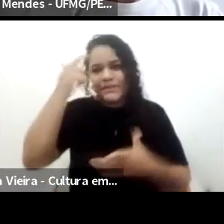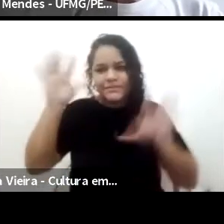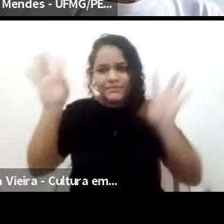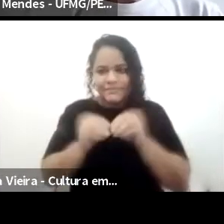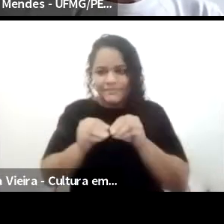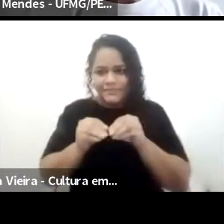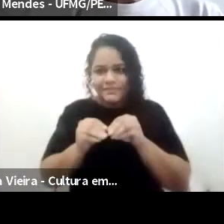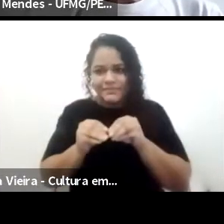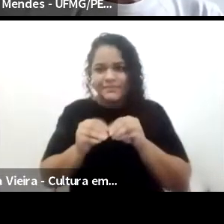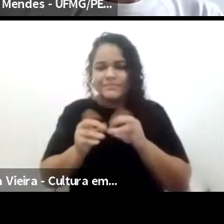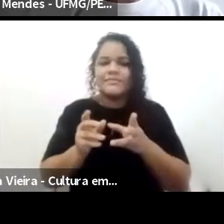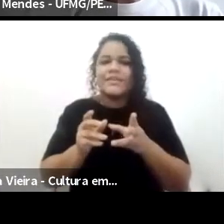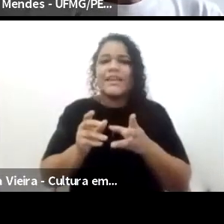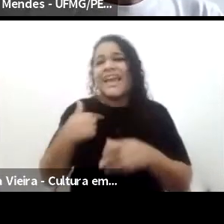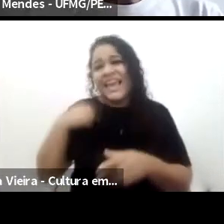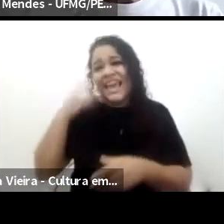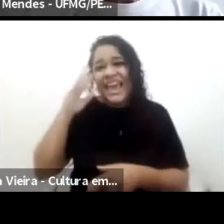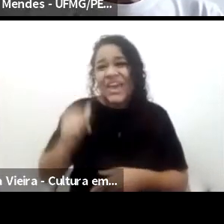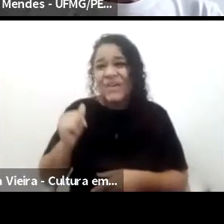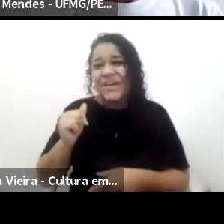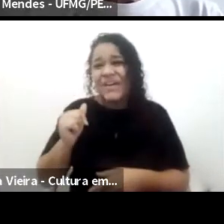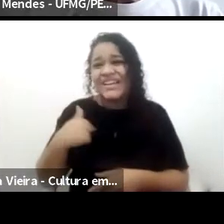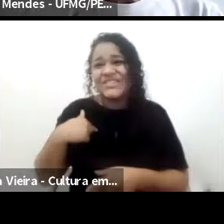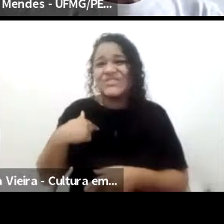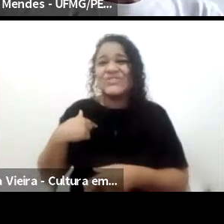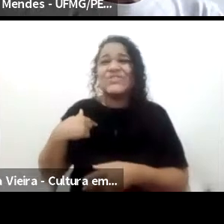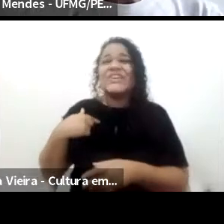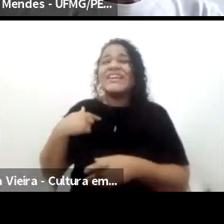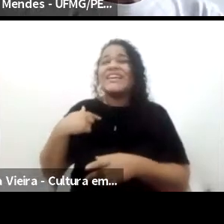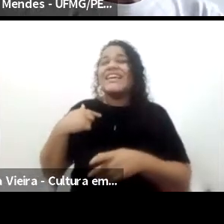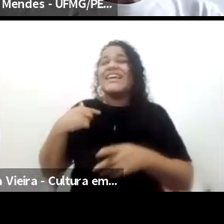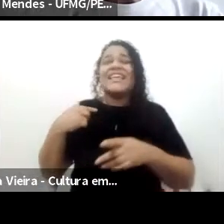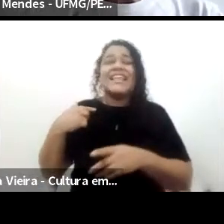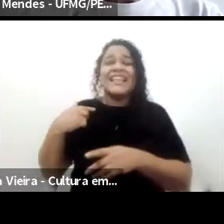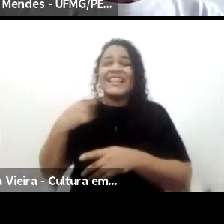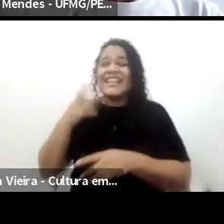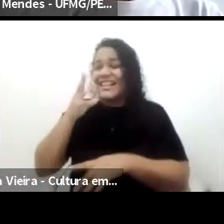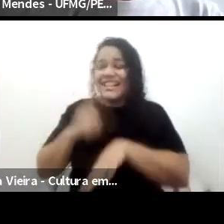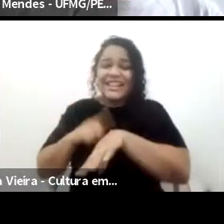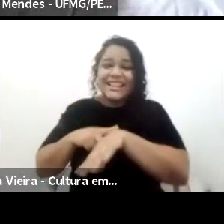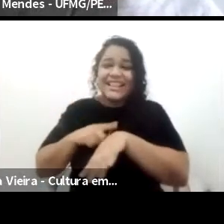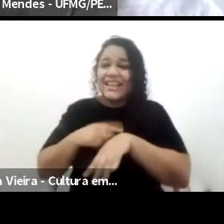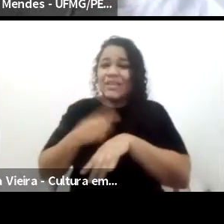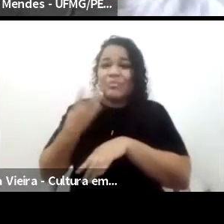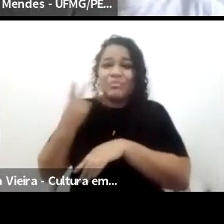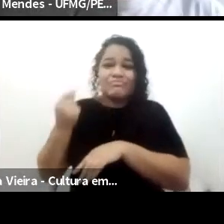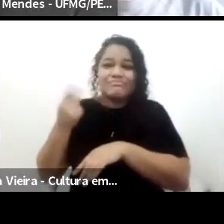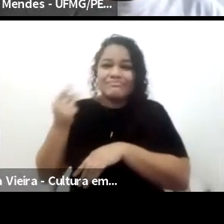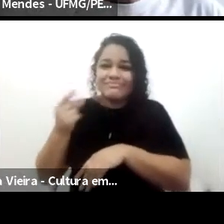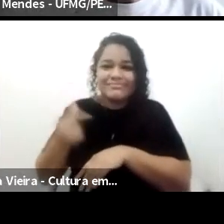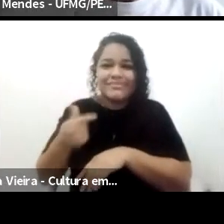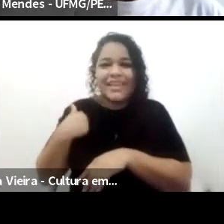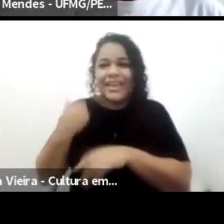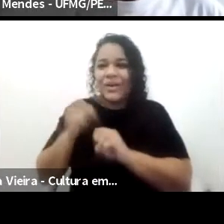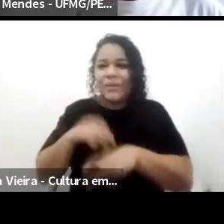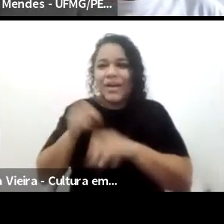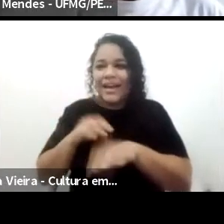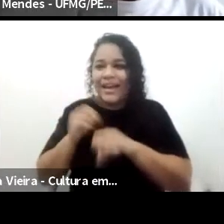muito tempo que dá uma aula de todo tempo e tentando fazer esse quadro geral.